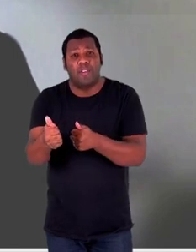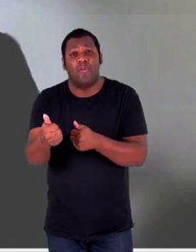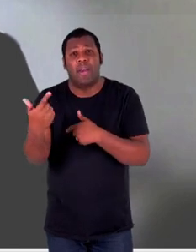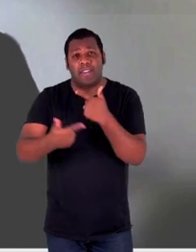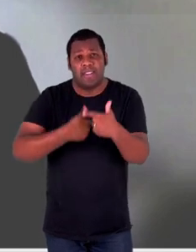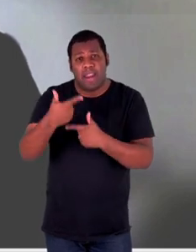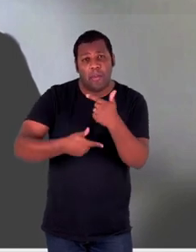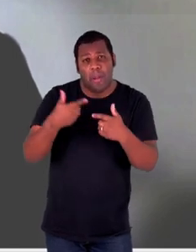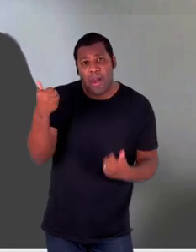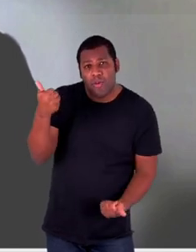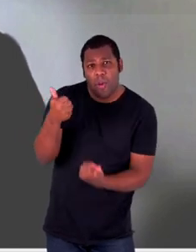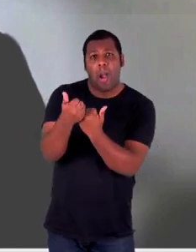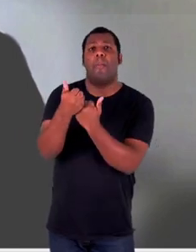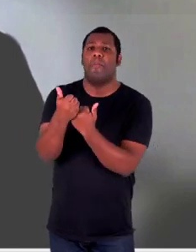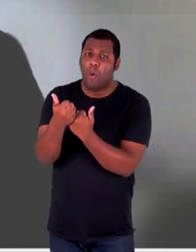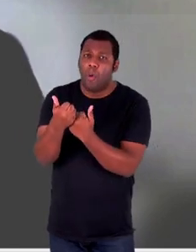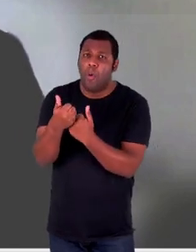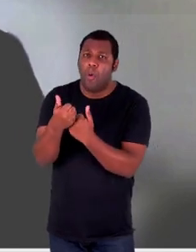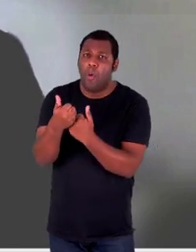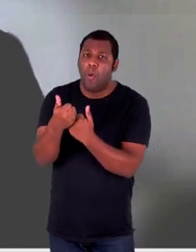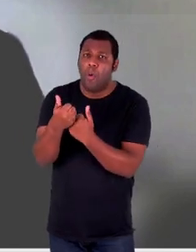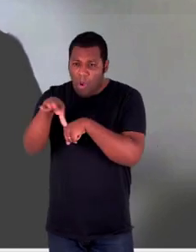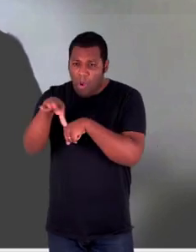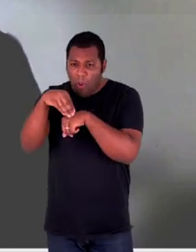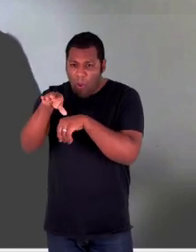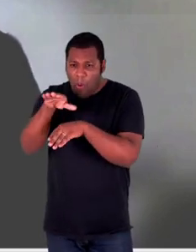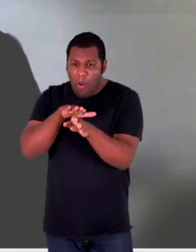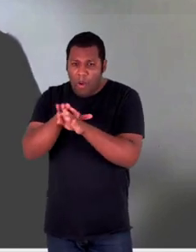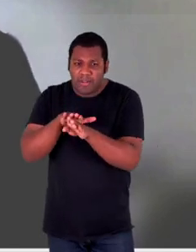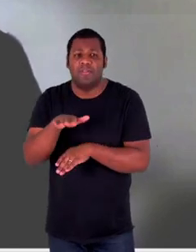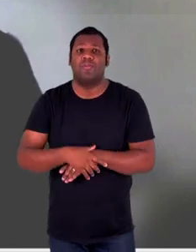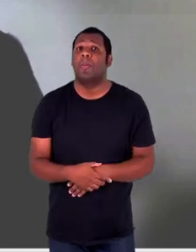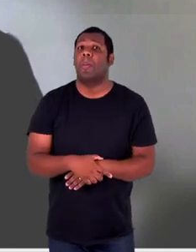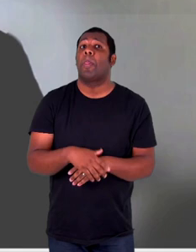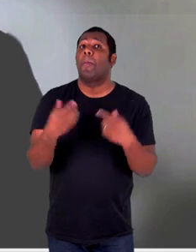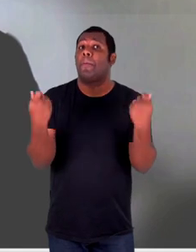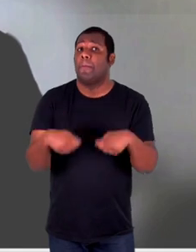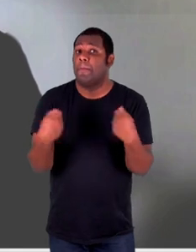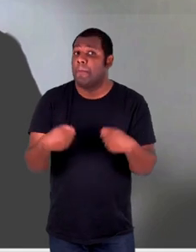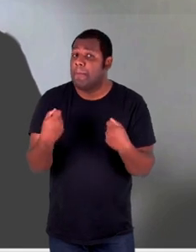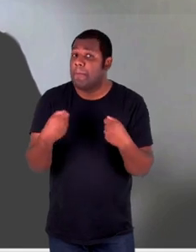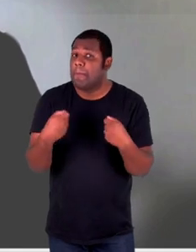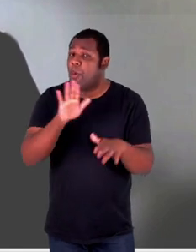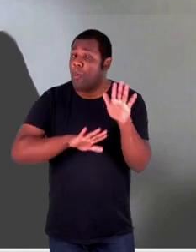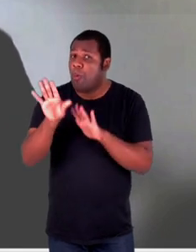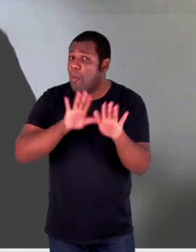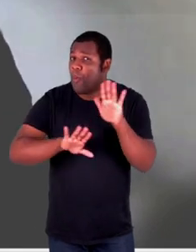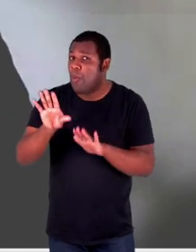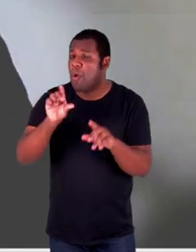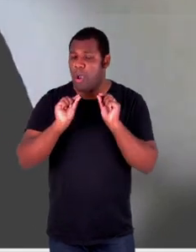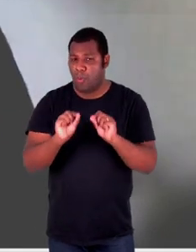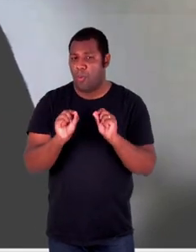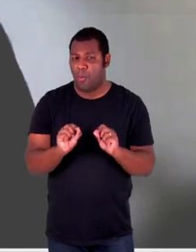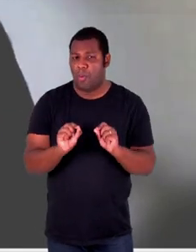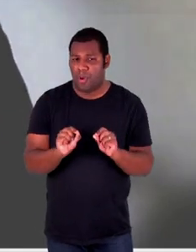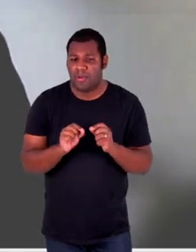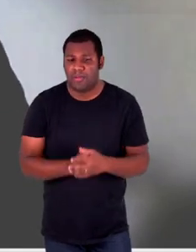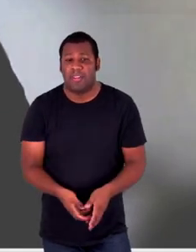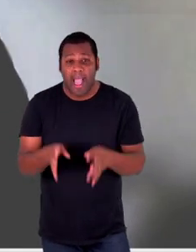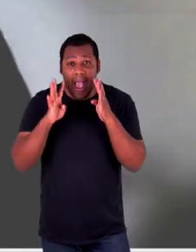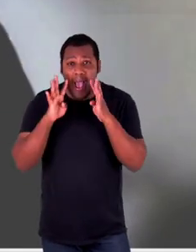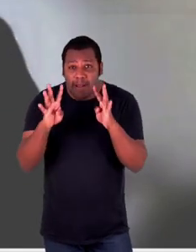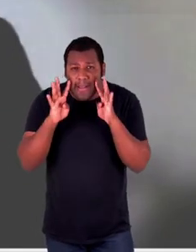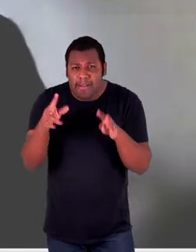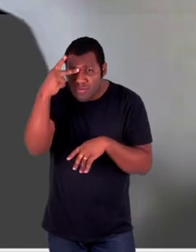ou de orientação de uma maneira geral. O cuidado aqui que se vai ter é que normalmente essas atenções às vítimas